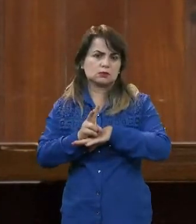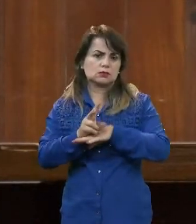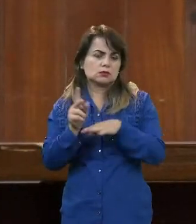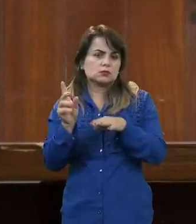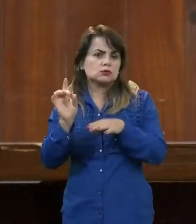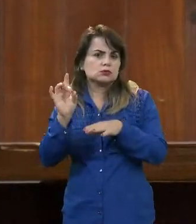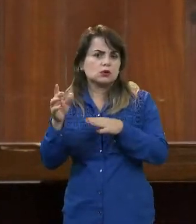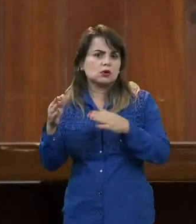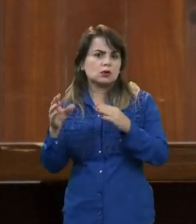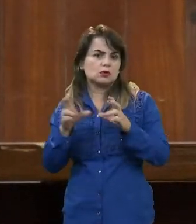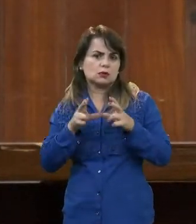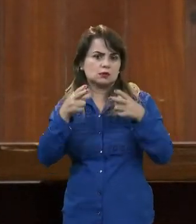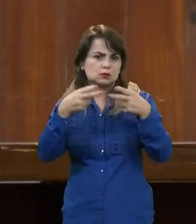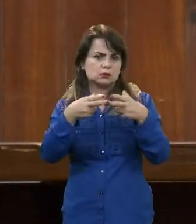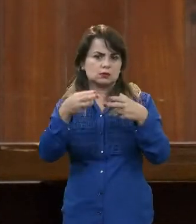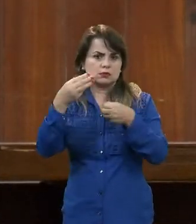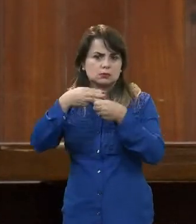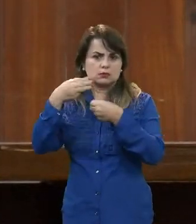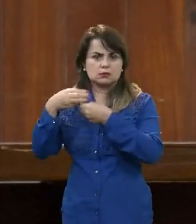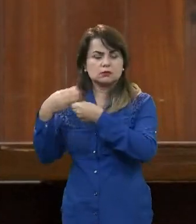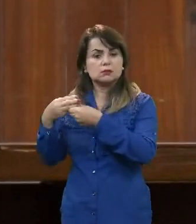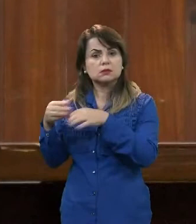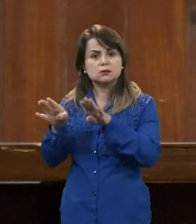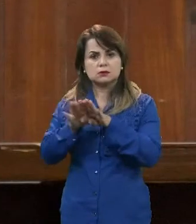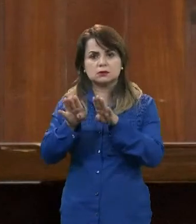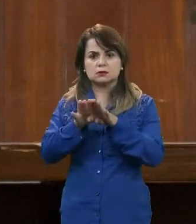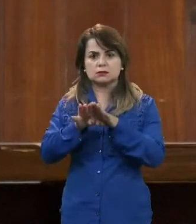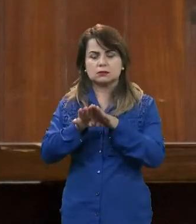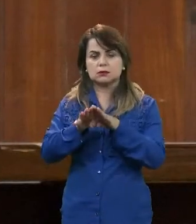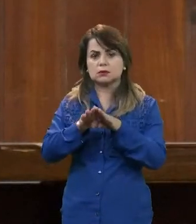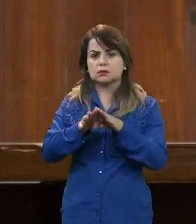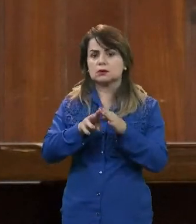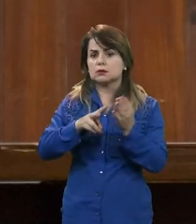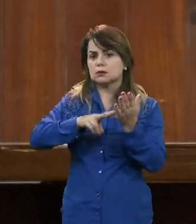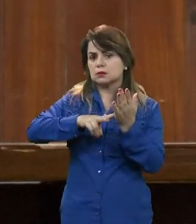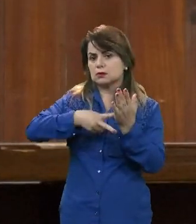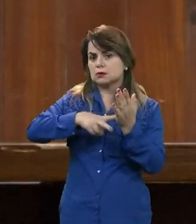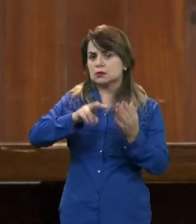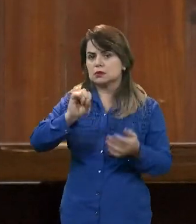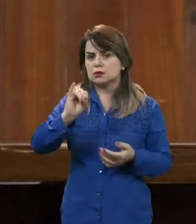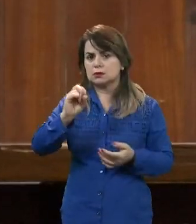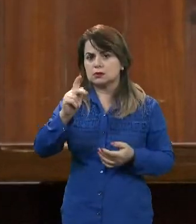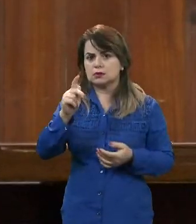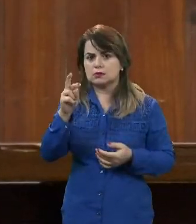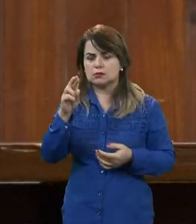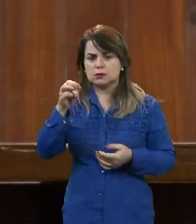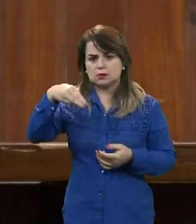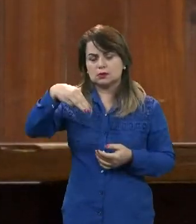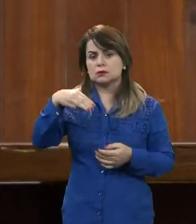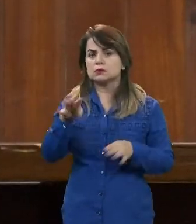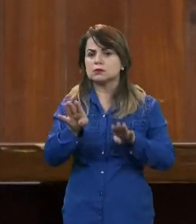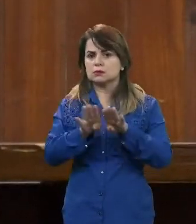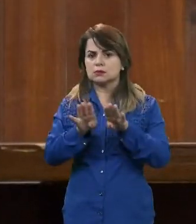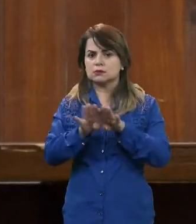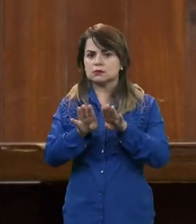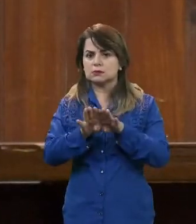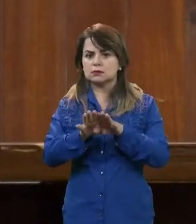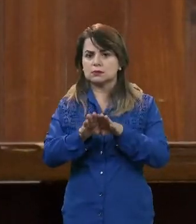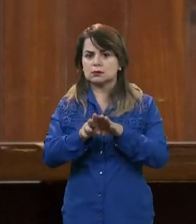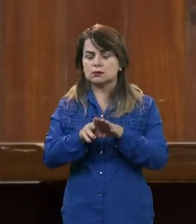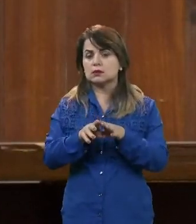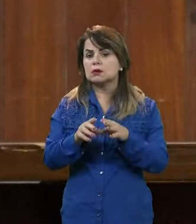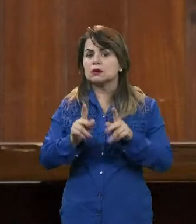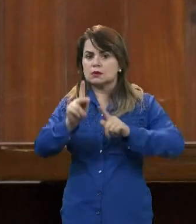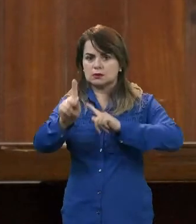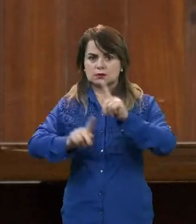Municipal e também com o IPREM, agora bem recentemente, em fase de finalização. E para esses servidores, então,